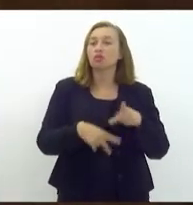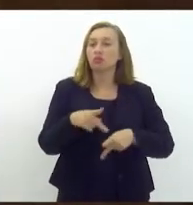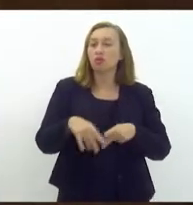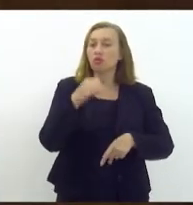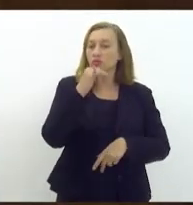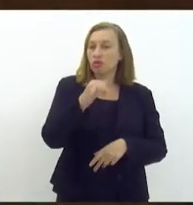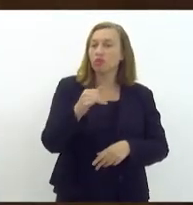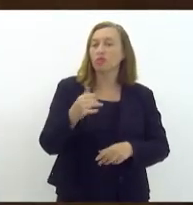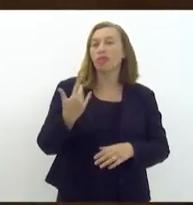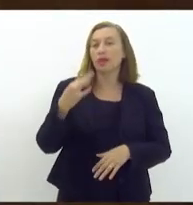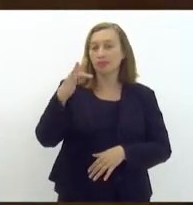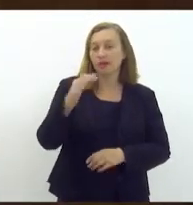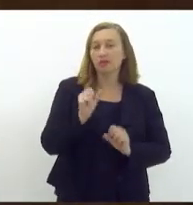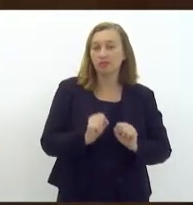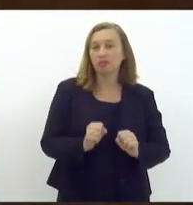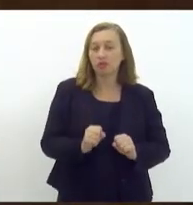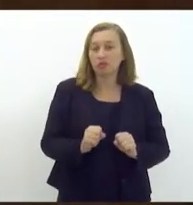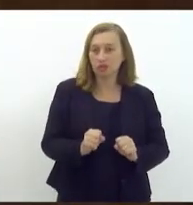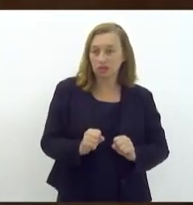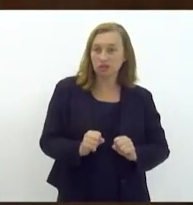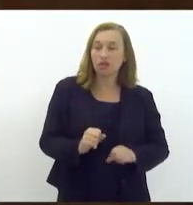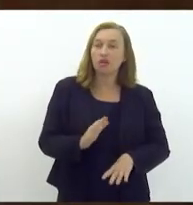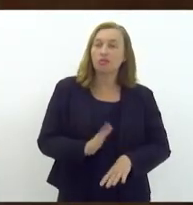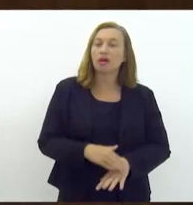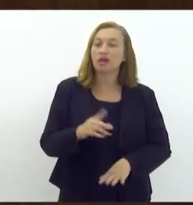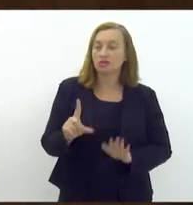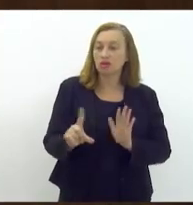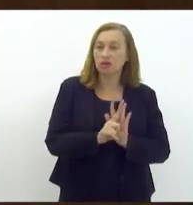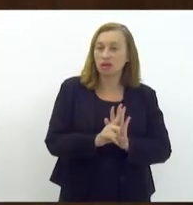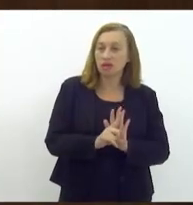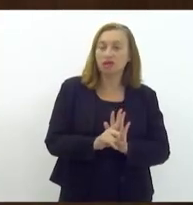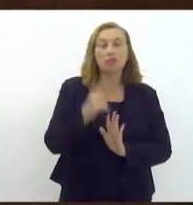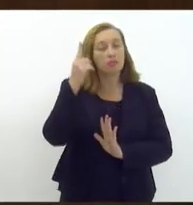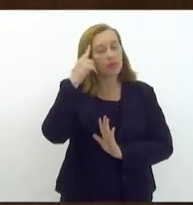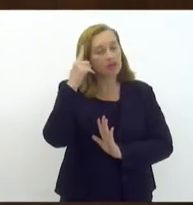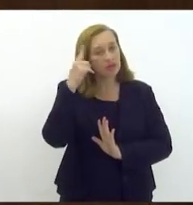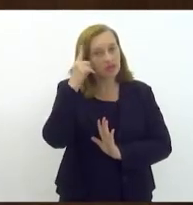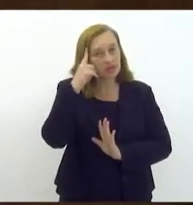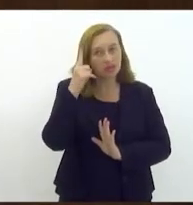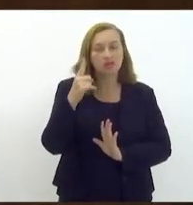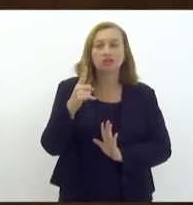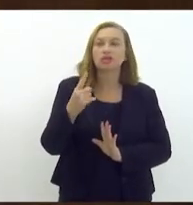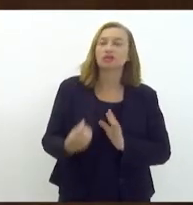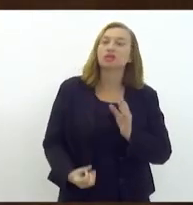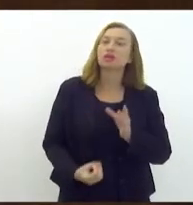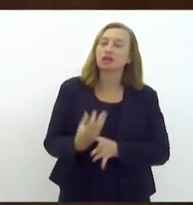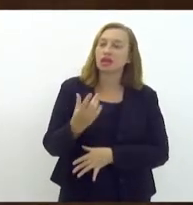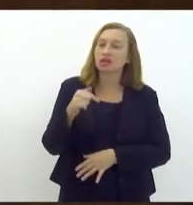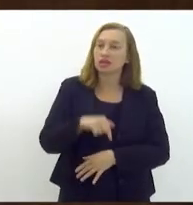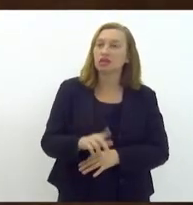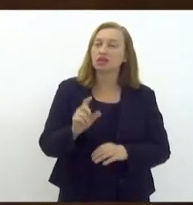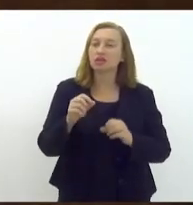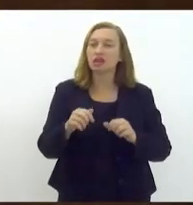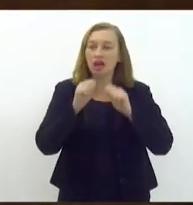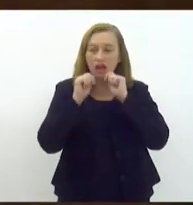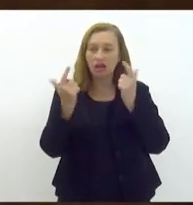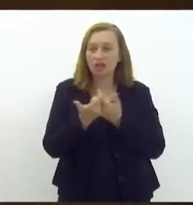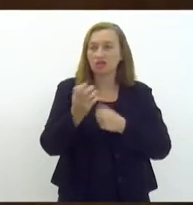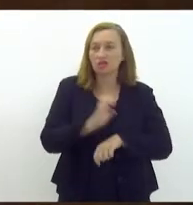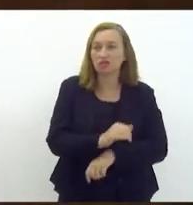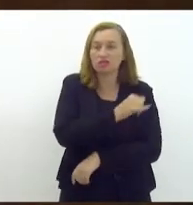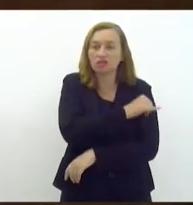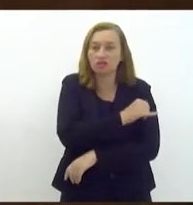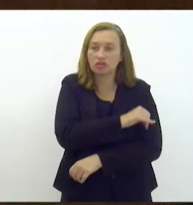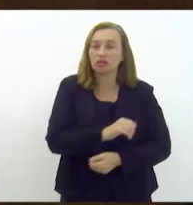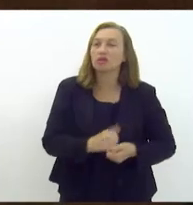em breve possa desfrutar de mais uma lei pensando neles criada aqui na Assembleia Legislativa do Estado do Rio de